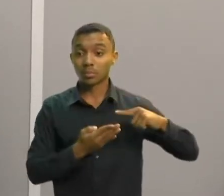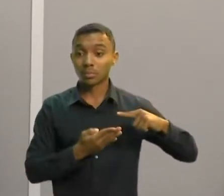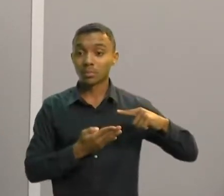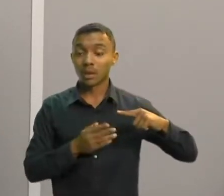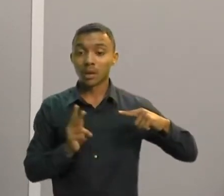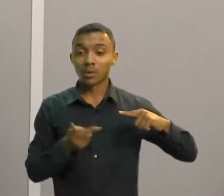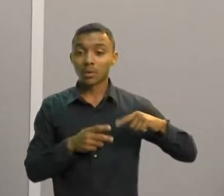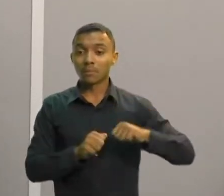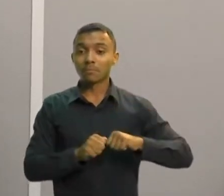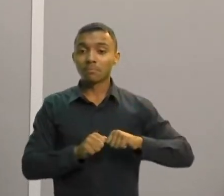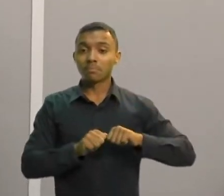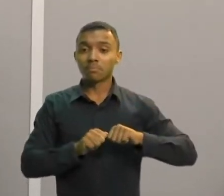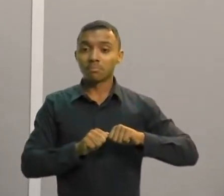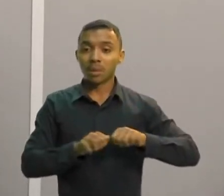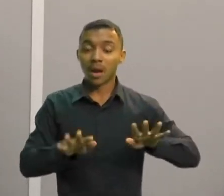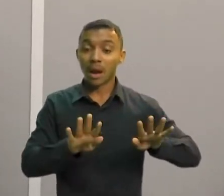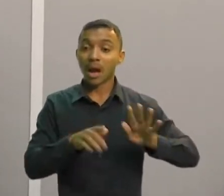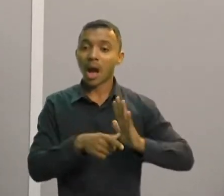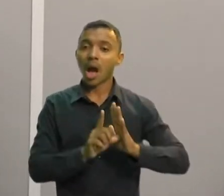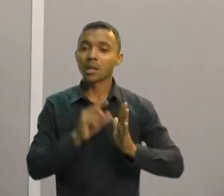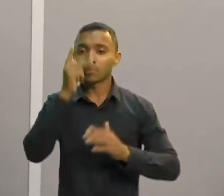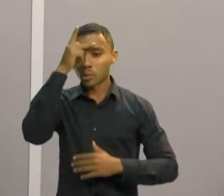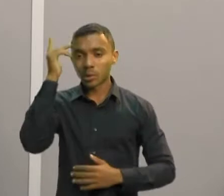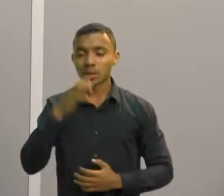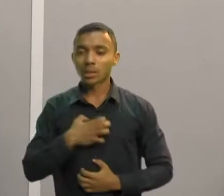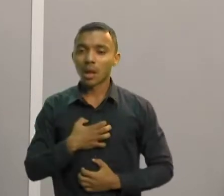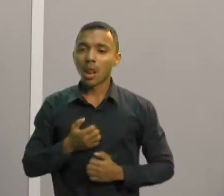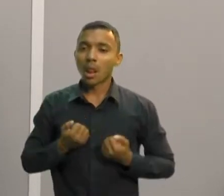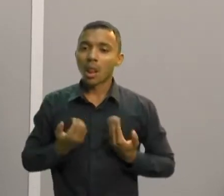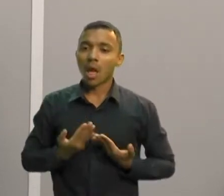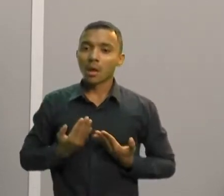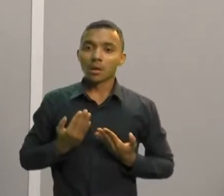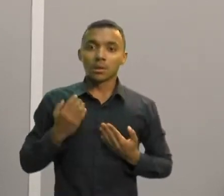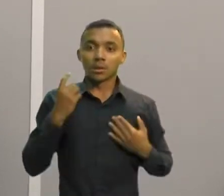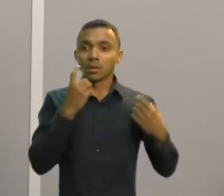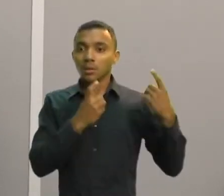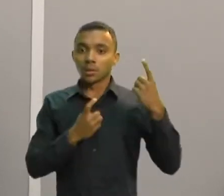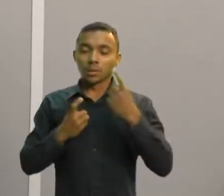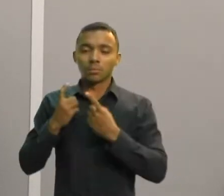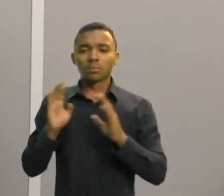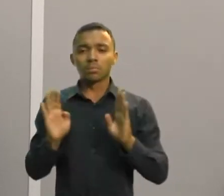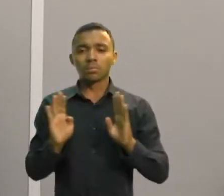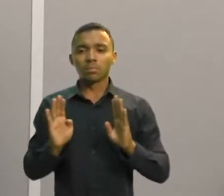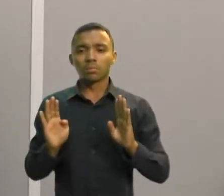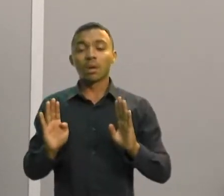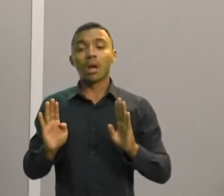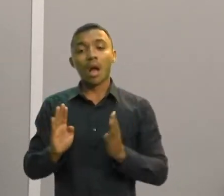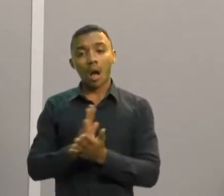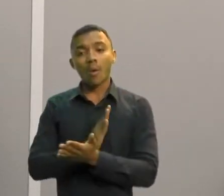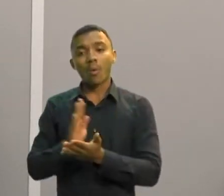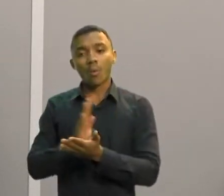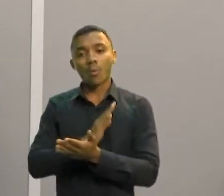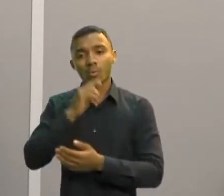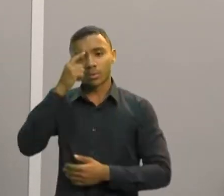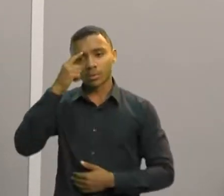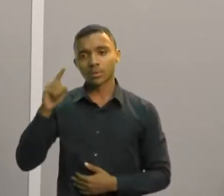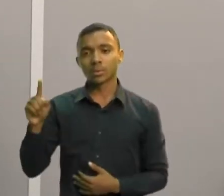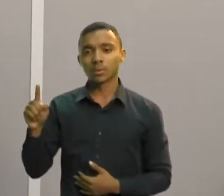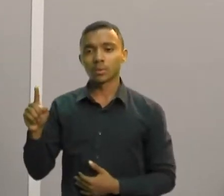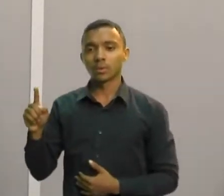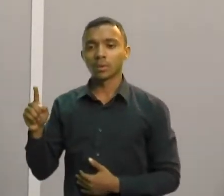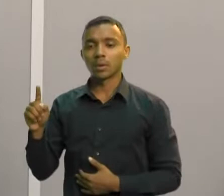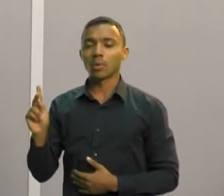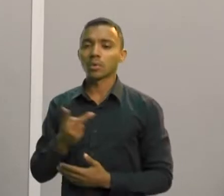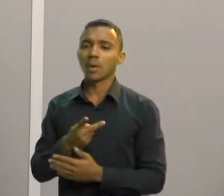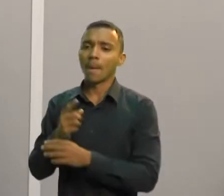com casos leves, embora a gente não deva se despreocupar, mas nós tivemos dias aí de, mesmo com a subnotificação desses casos mais